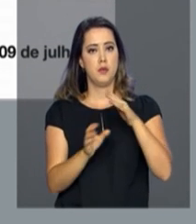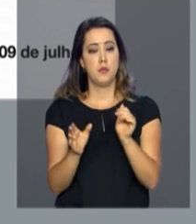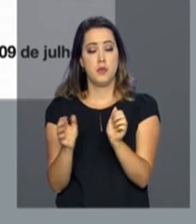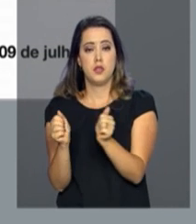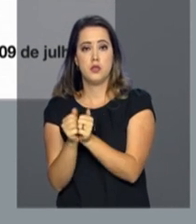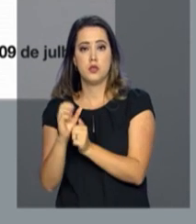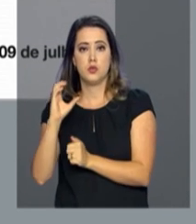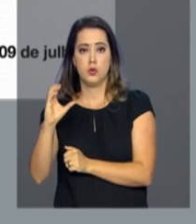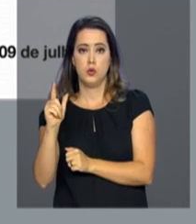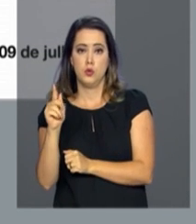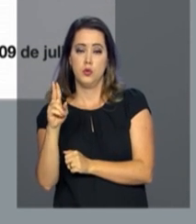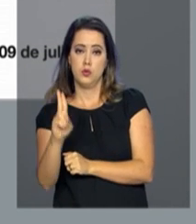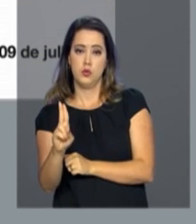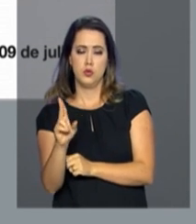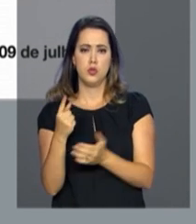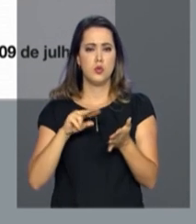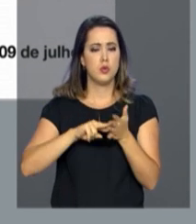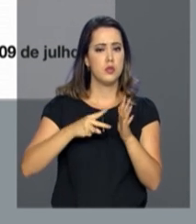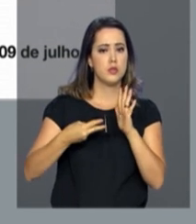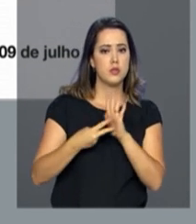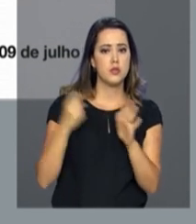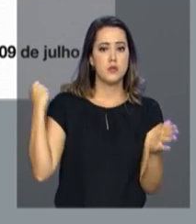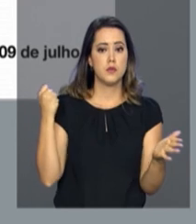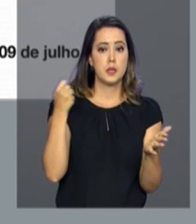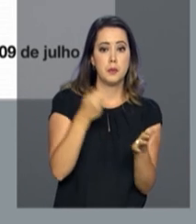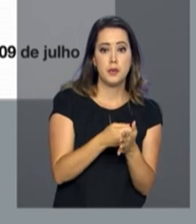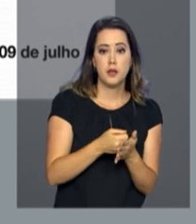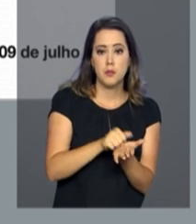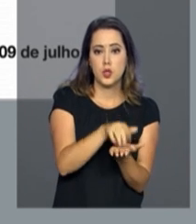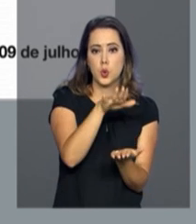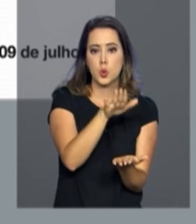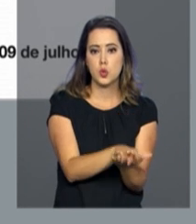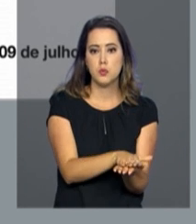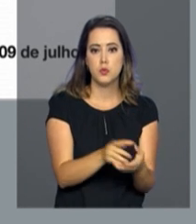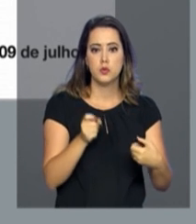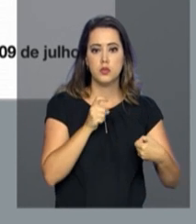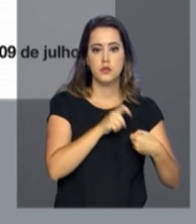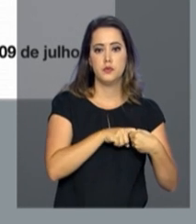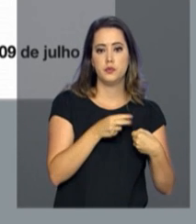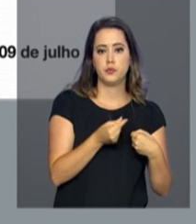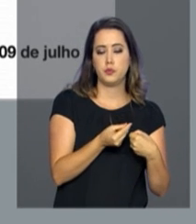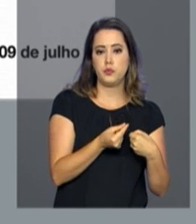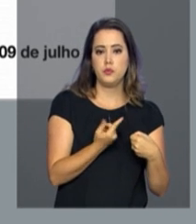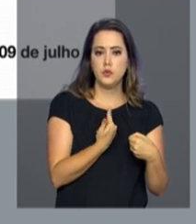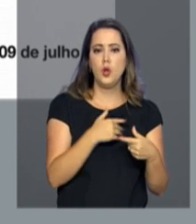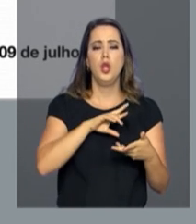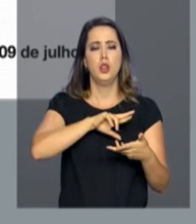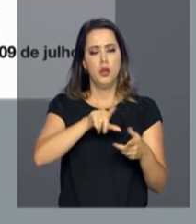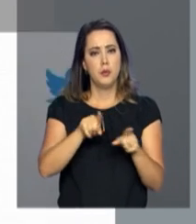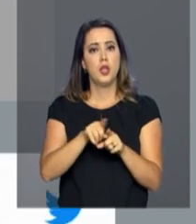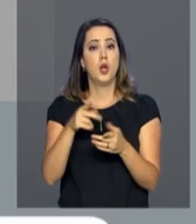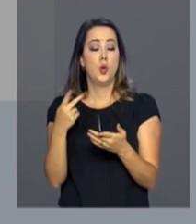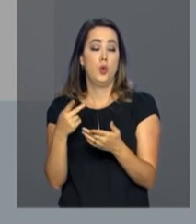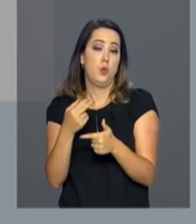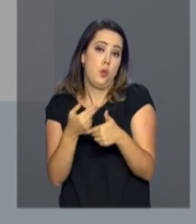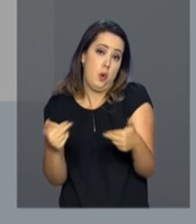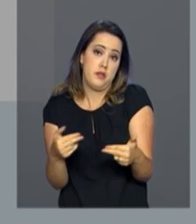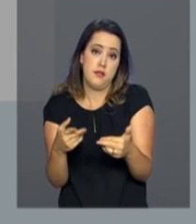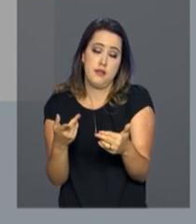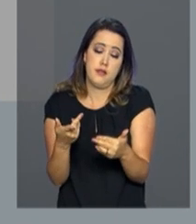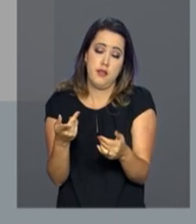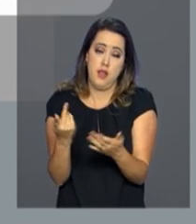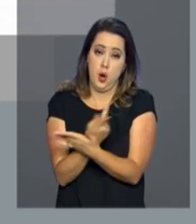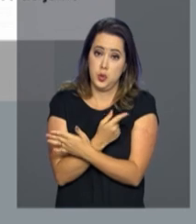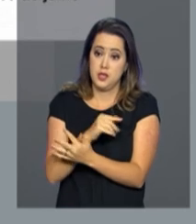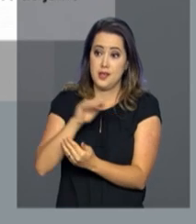União. O valor corresponde a ressarcimentos e multa, inclusive em relação a fatos internacionais. De acordo com o